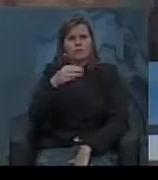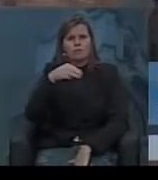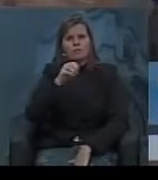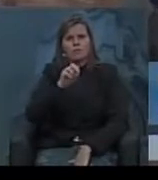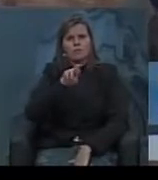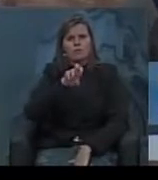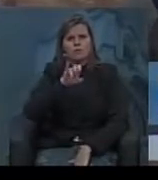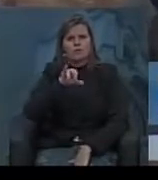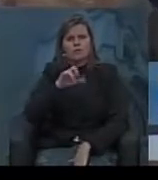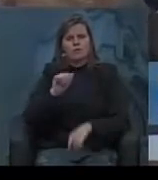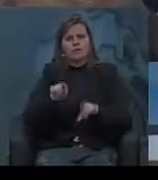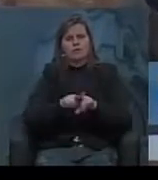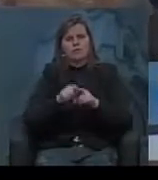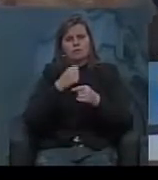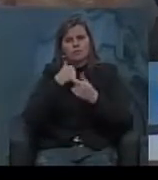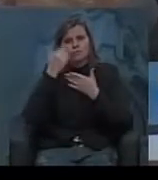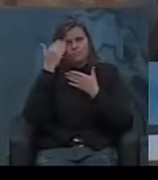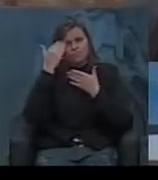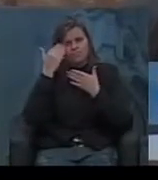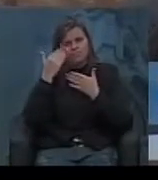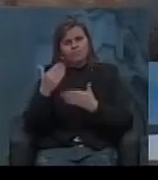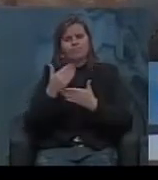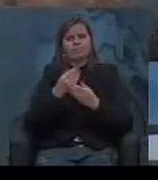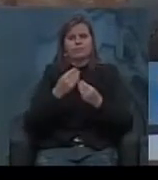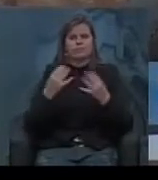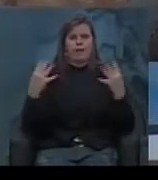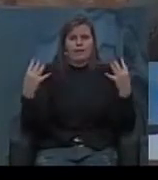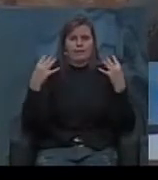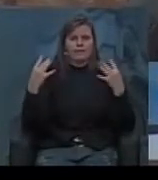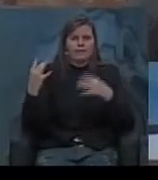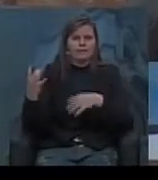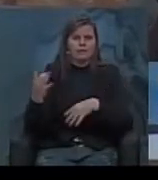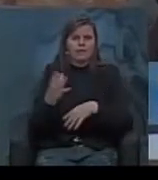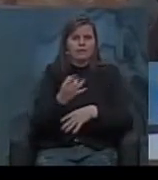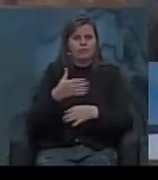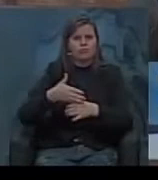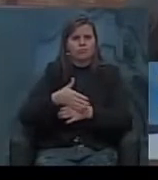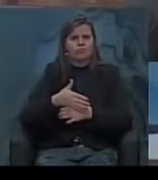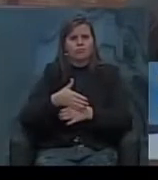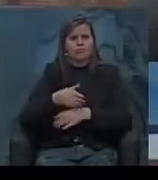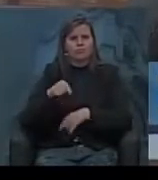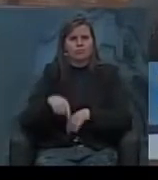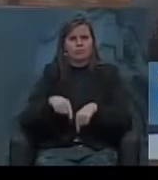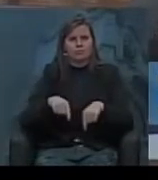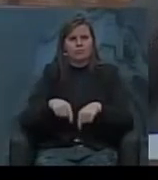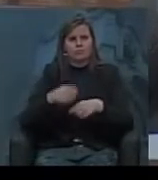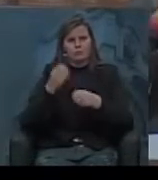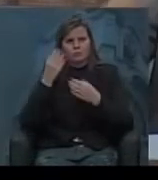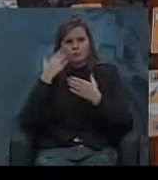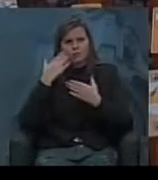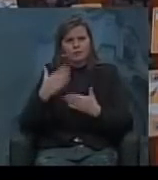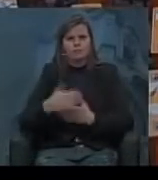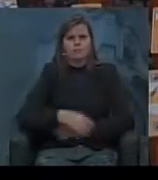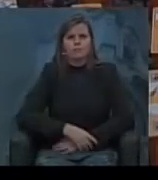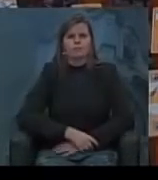agradeço de coração mesmo, muito obrigado pela atenção de cada um aqui presente. Muito obrigado.